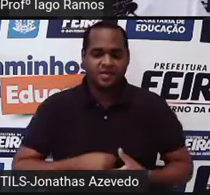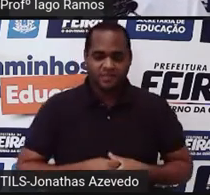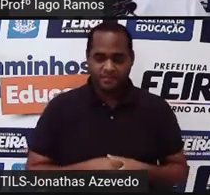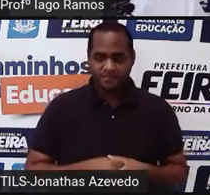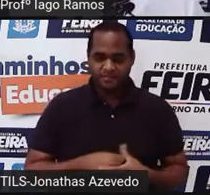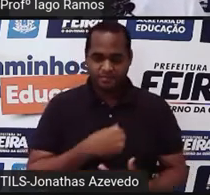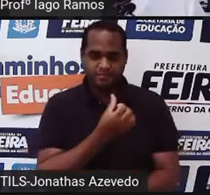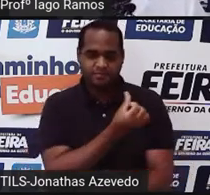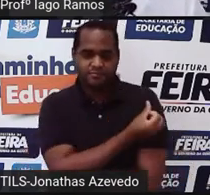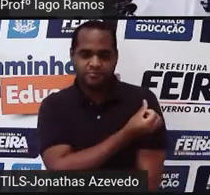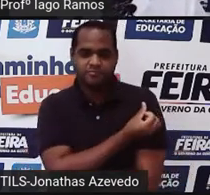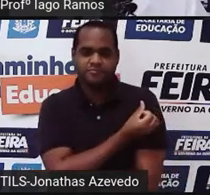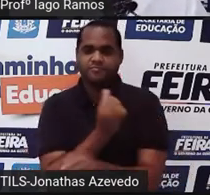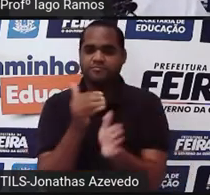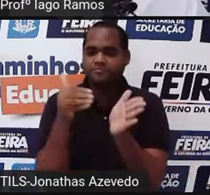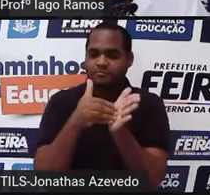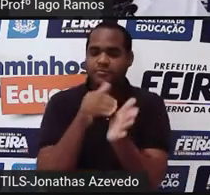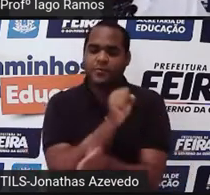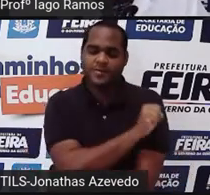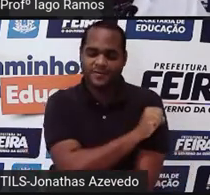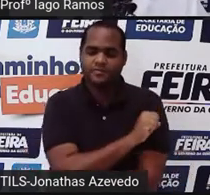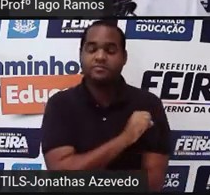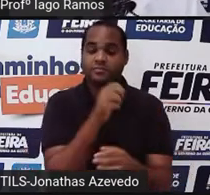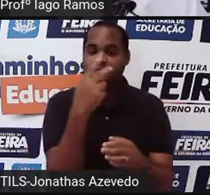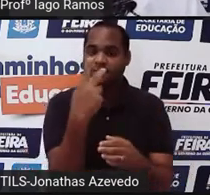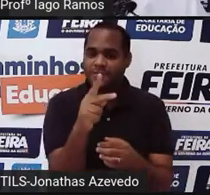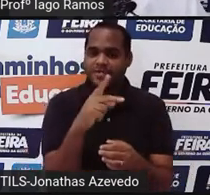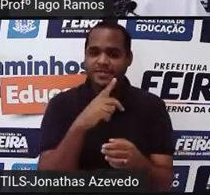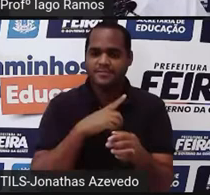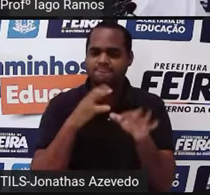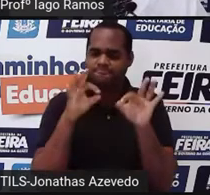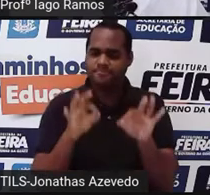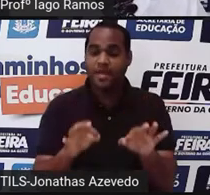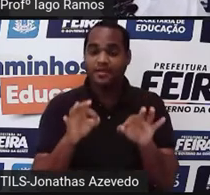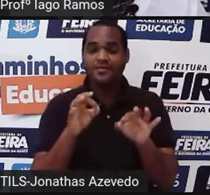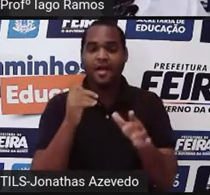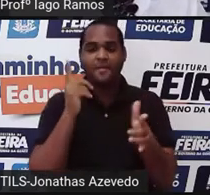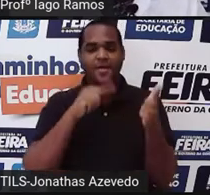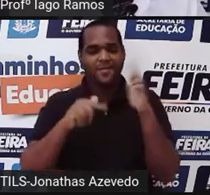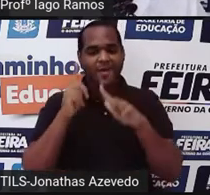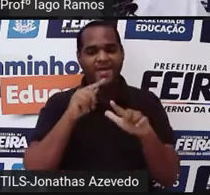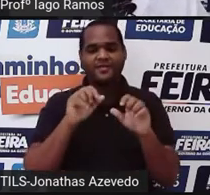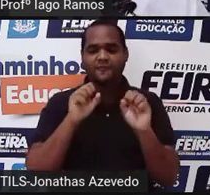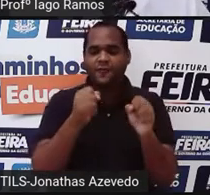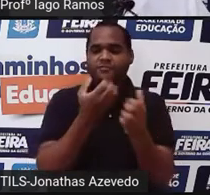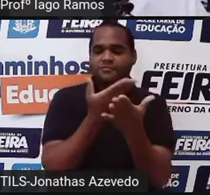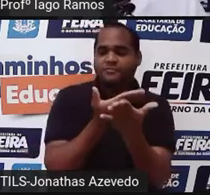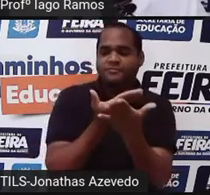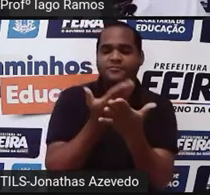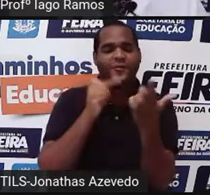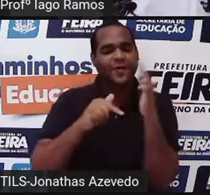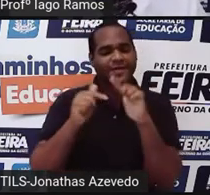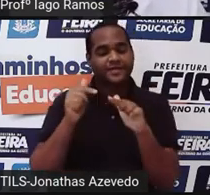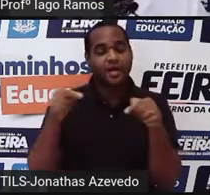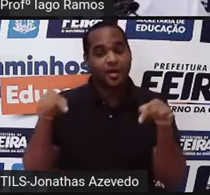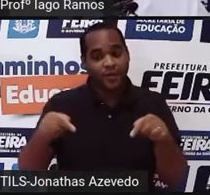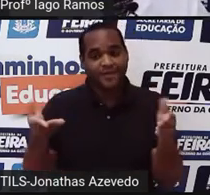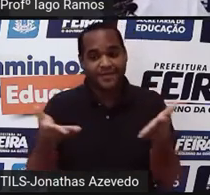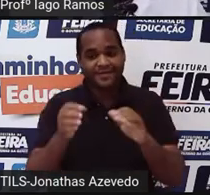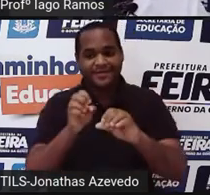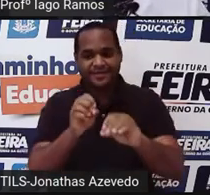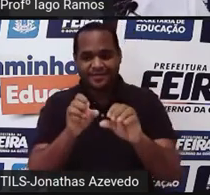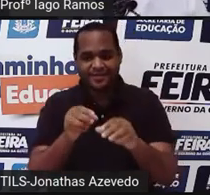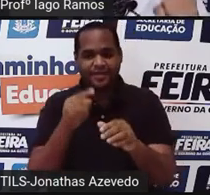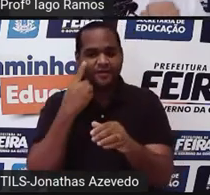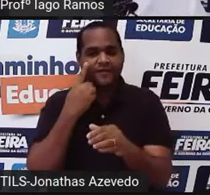sexto até o oitavo é bem certo que você já tenha estudado isso. Então aqui nessa aula a gente vai ver umas